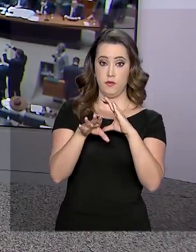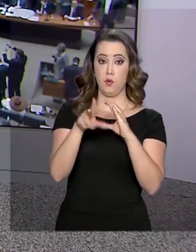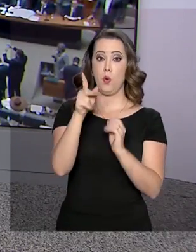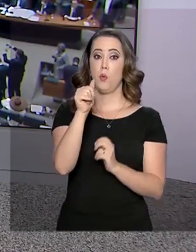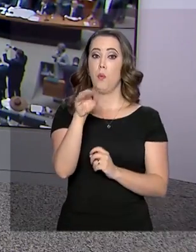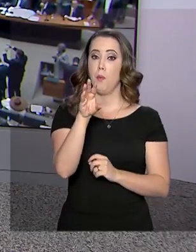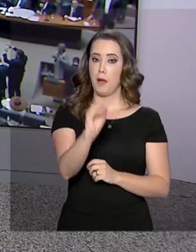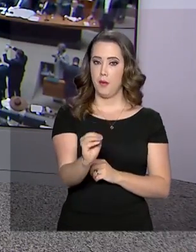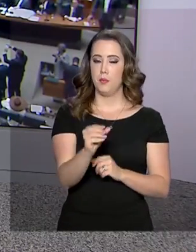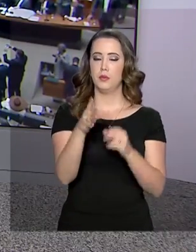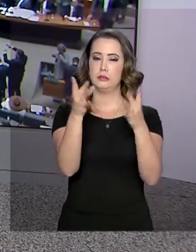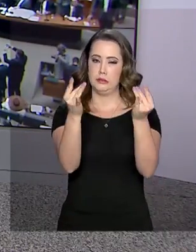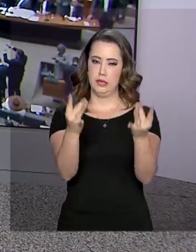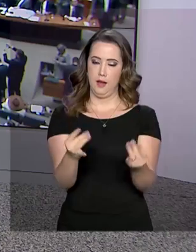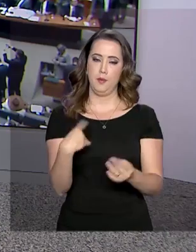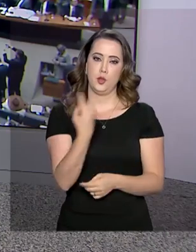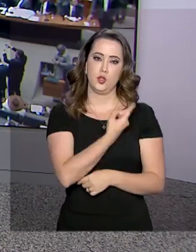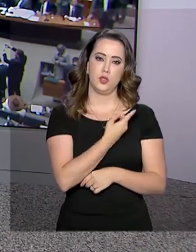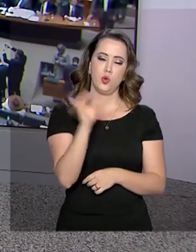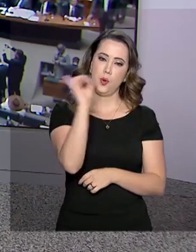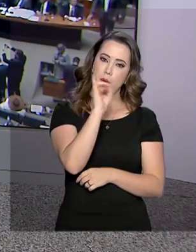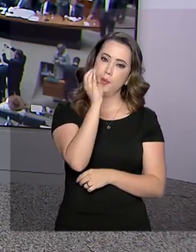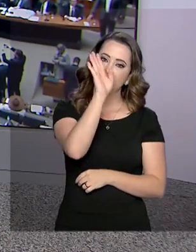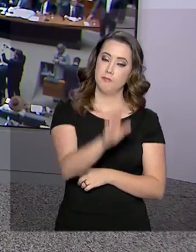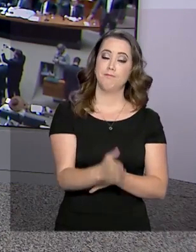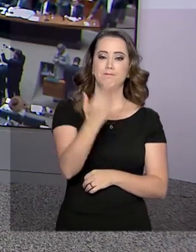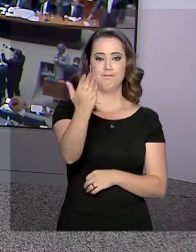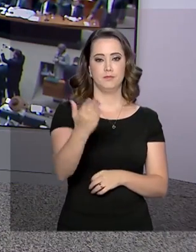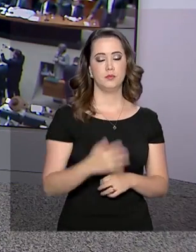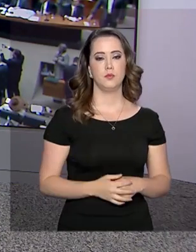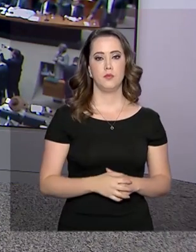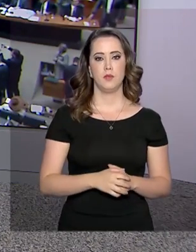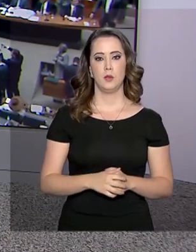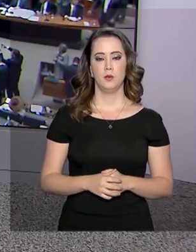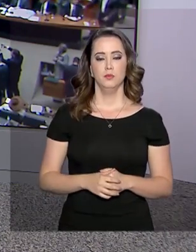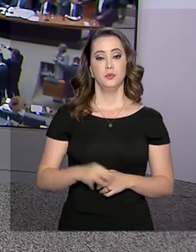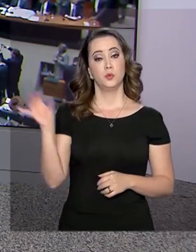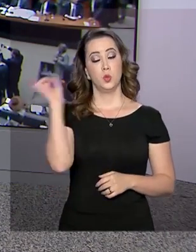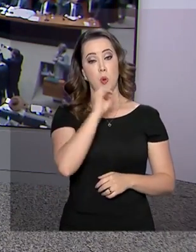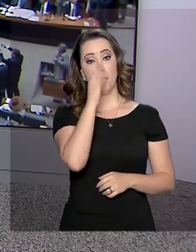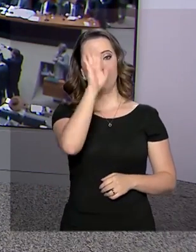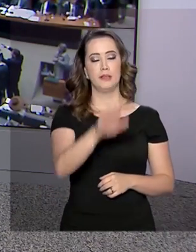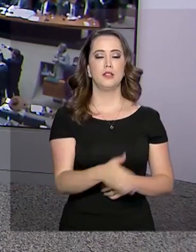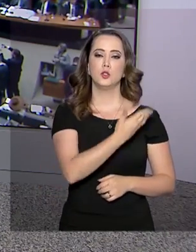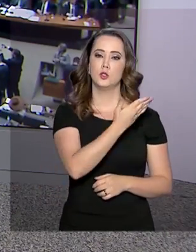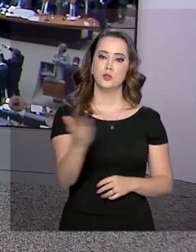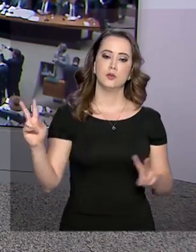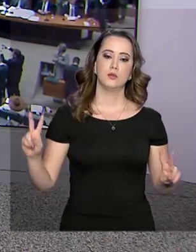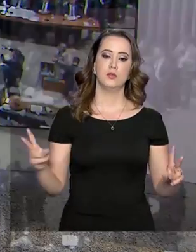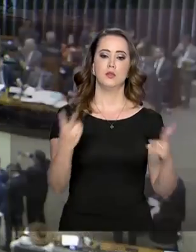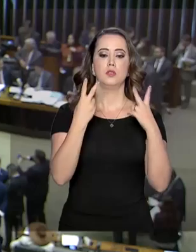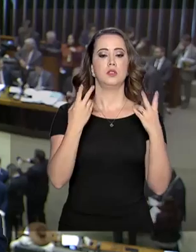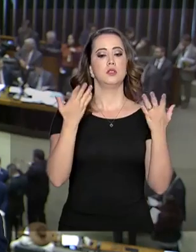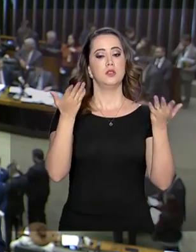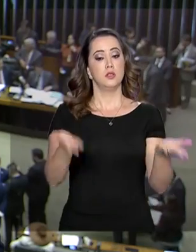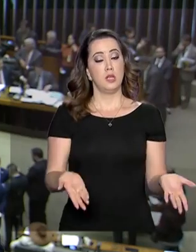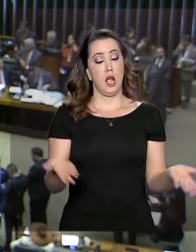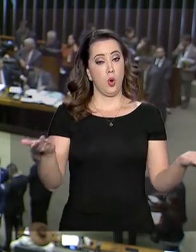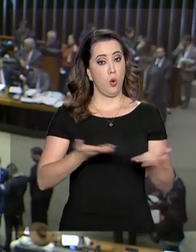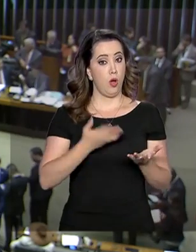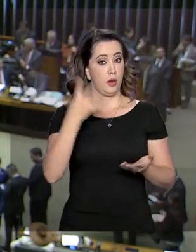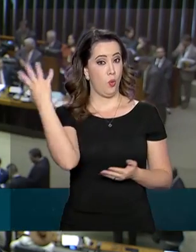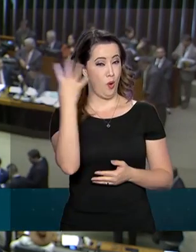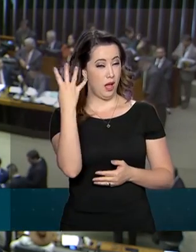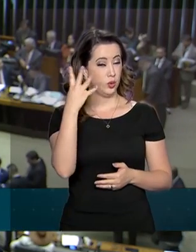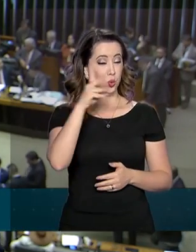que tem os detalhes para a gente. Olá, Pablo. Boa tarde para você. Boa tarde, Roberto. Boa tarde a todos que nos acompanham. Neste quarto